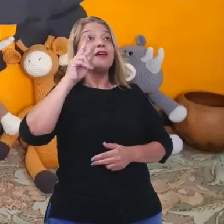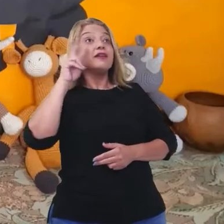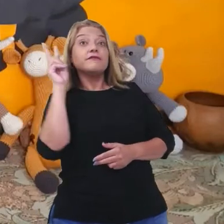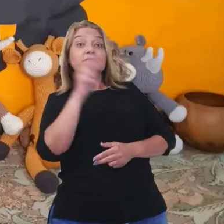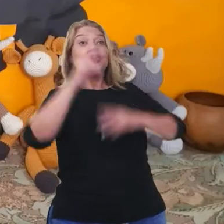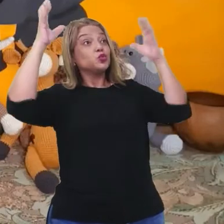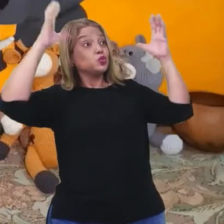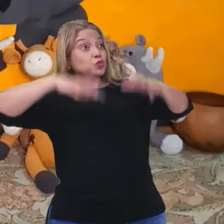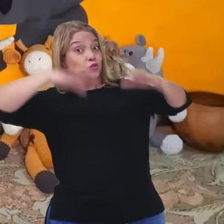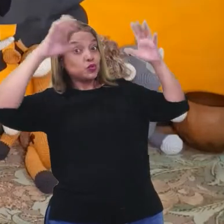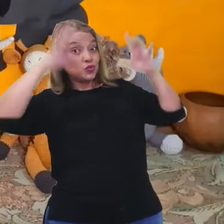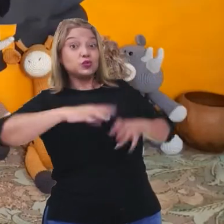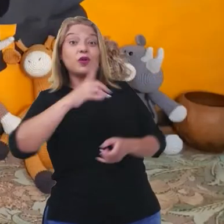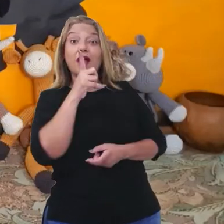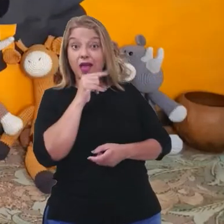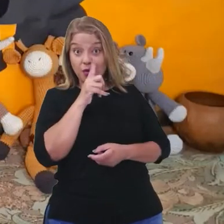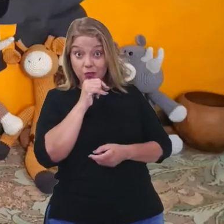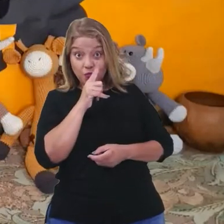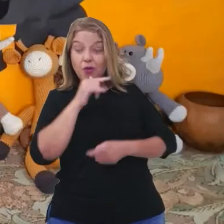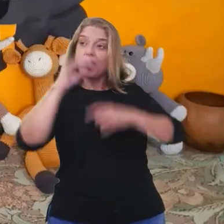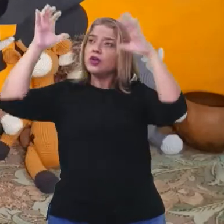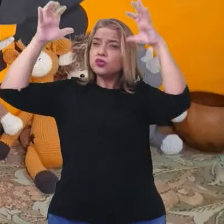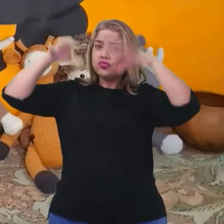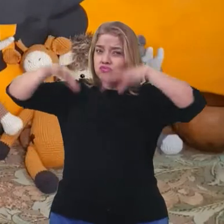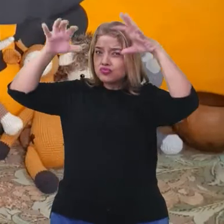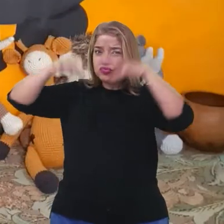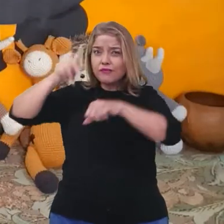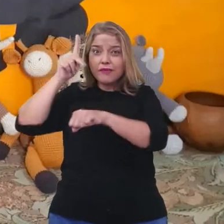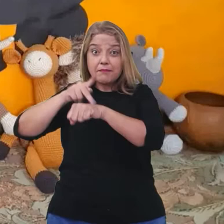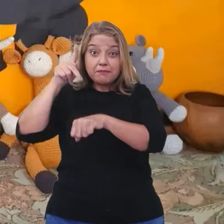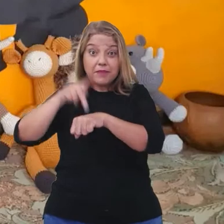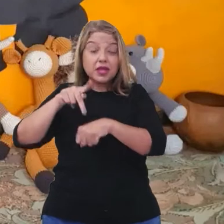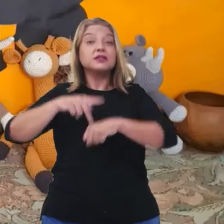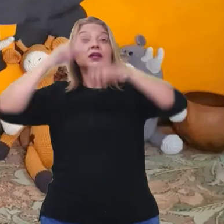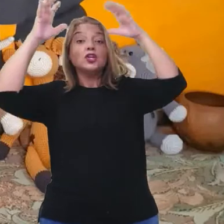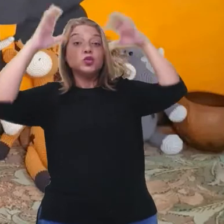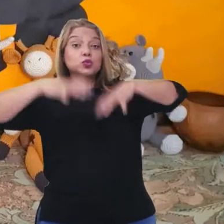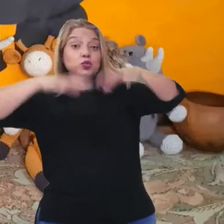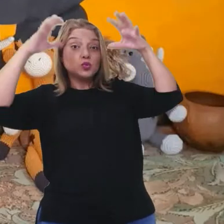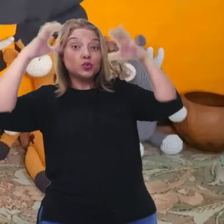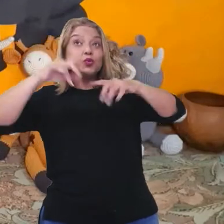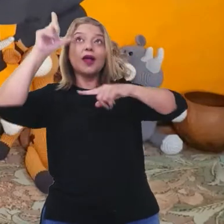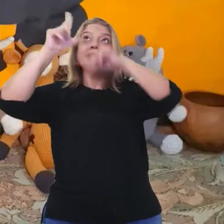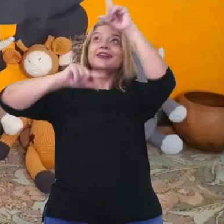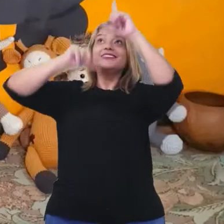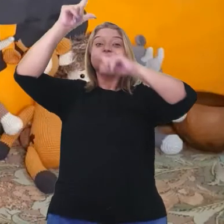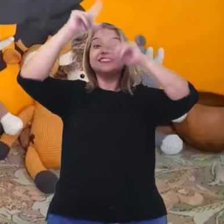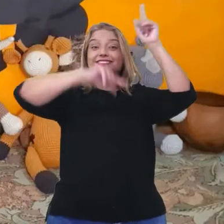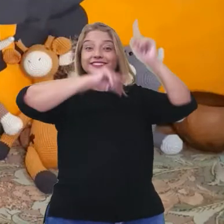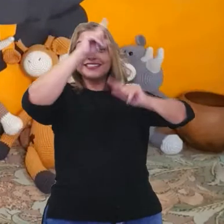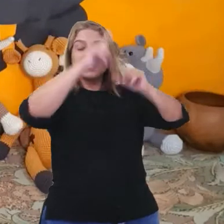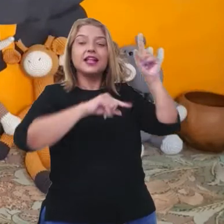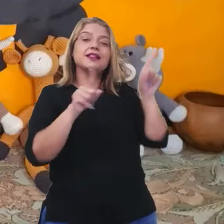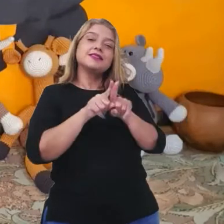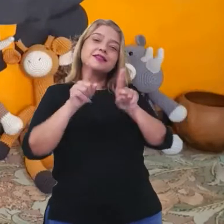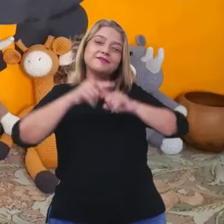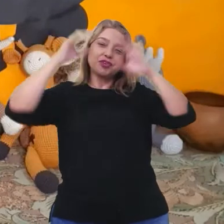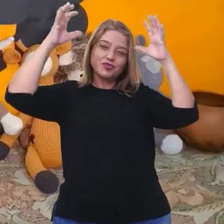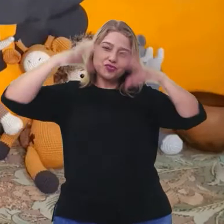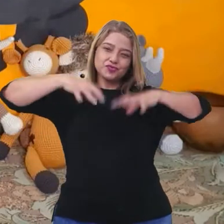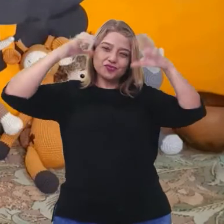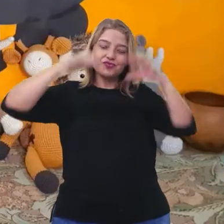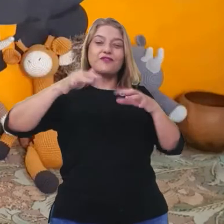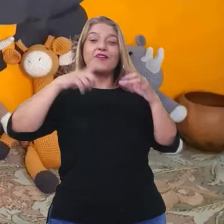água, viram chuvas de pedra, viram chuvas de estrelas e chuvas de